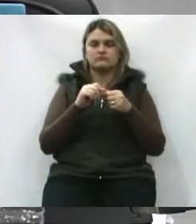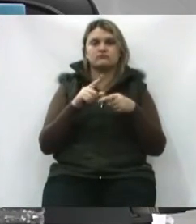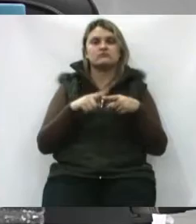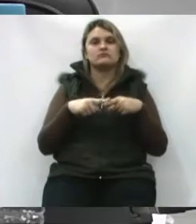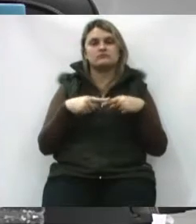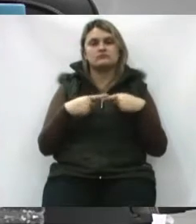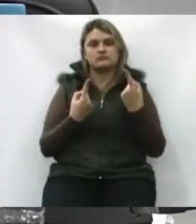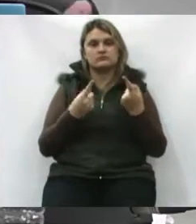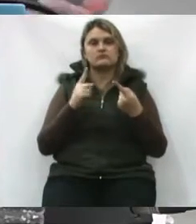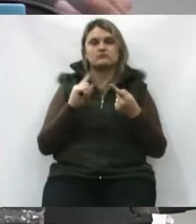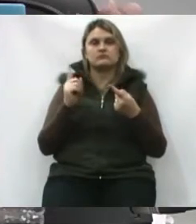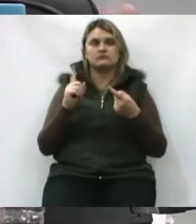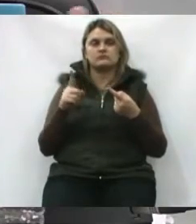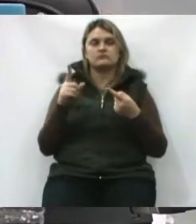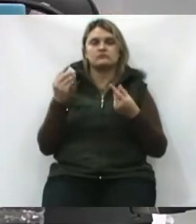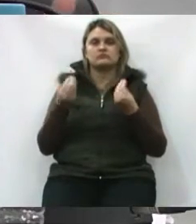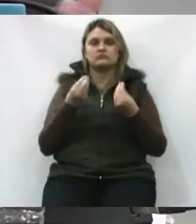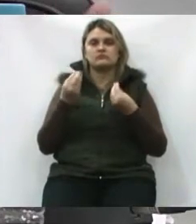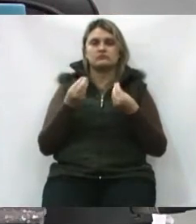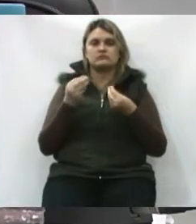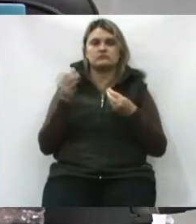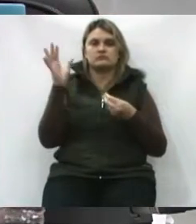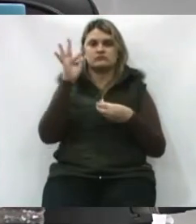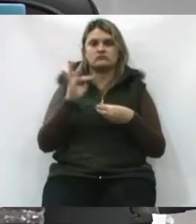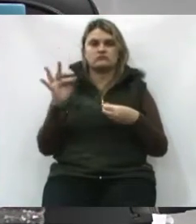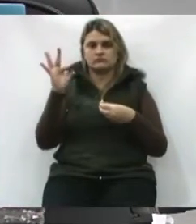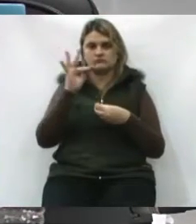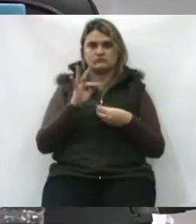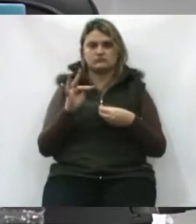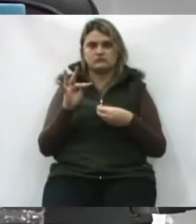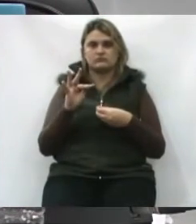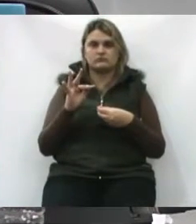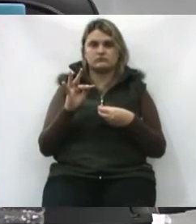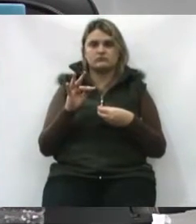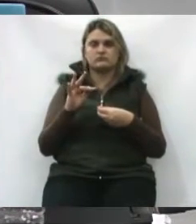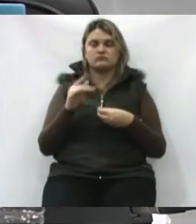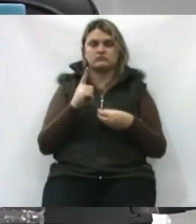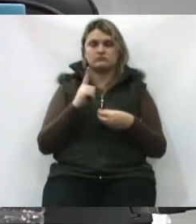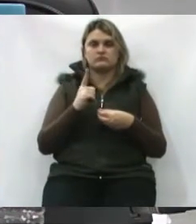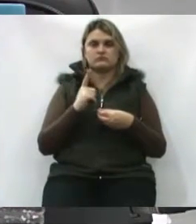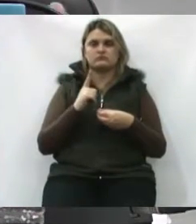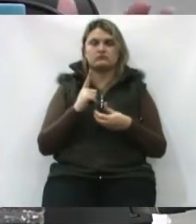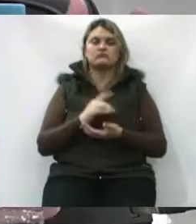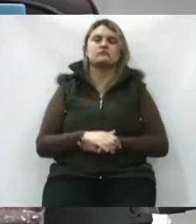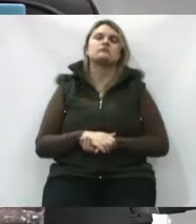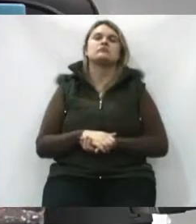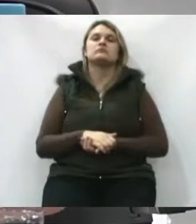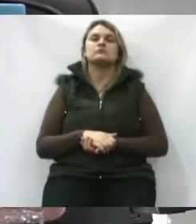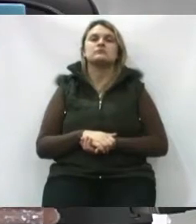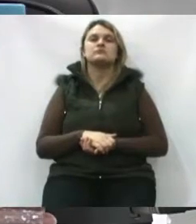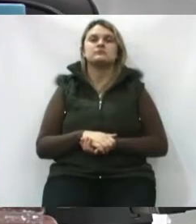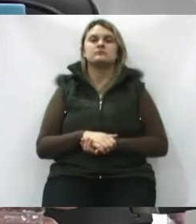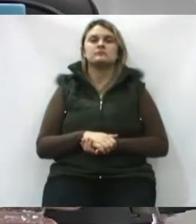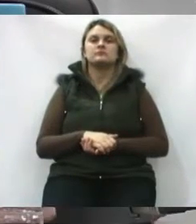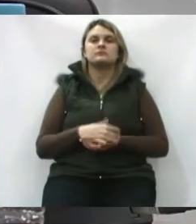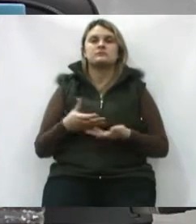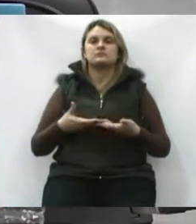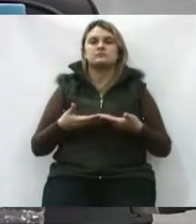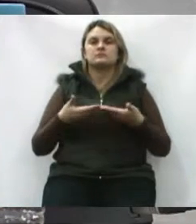Mas não é como se fosse a faculdade que estivesse aí